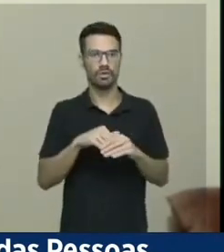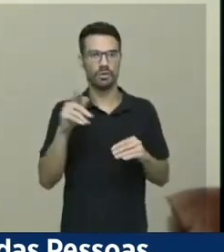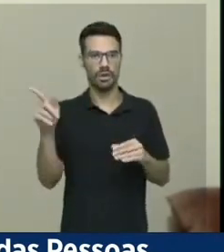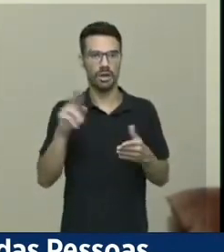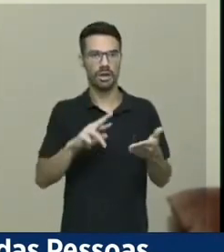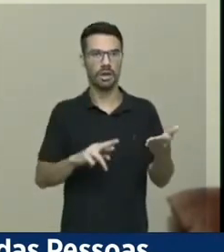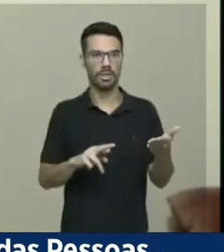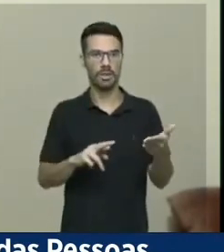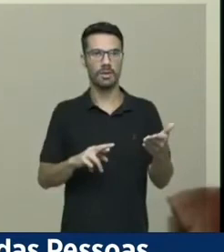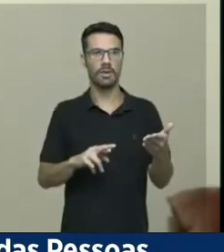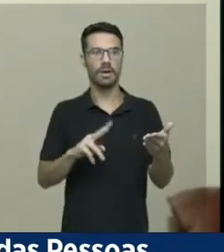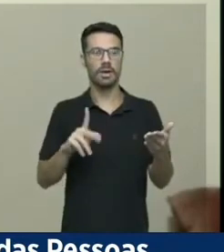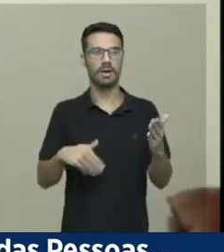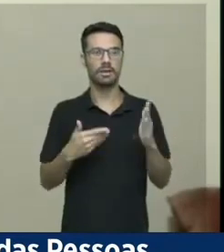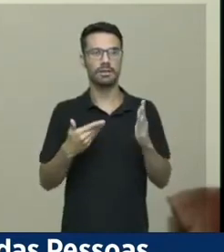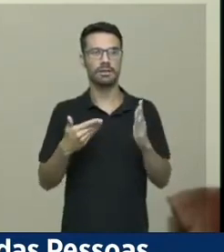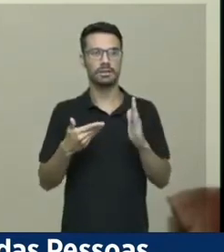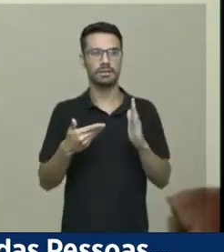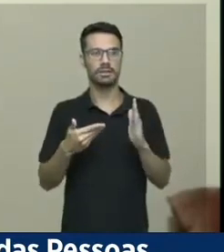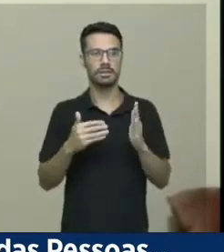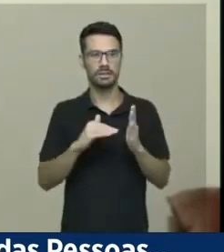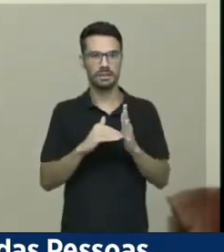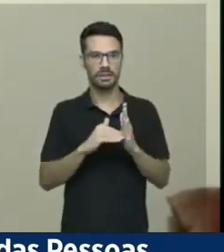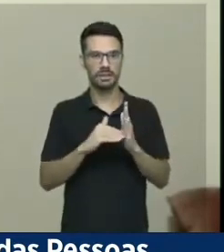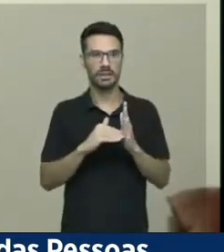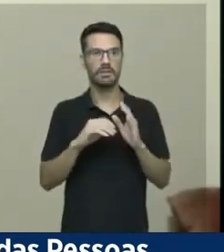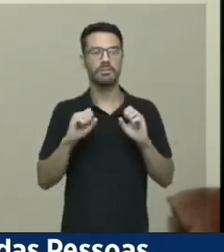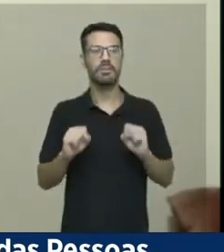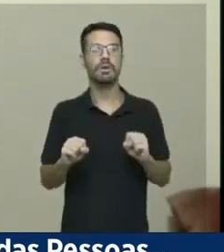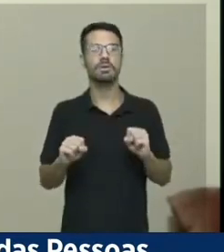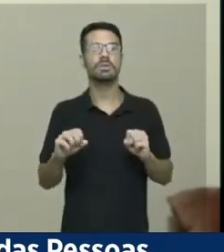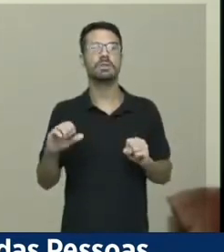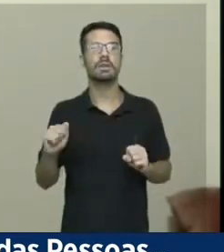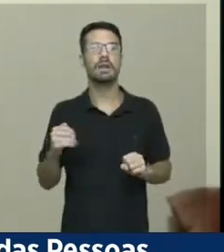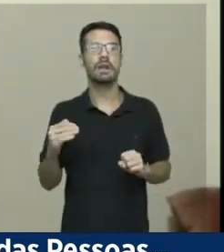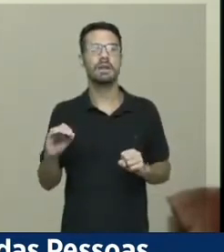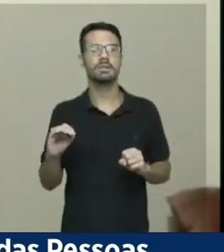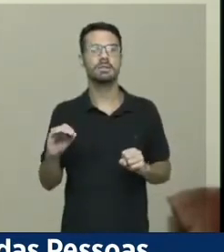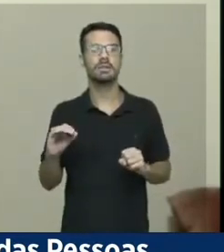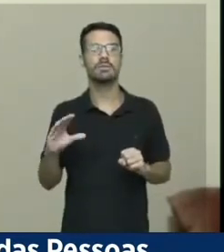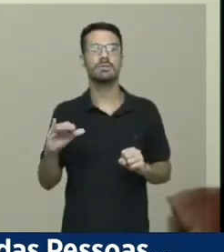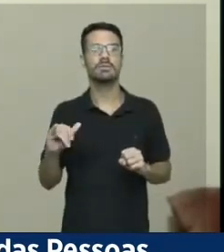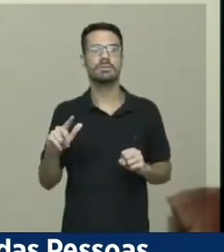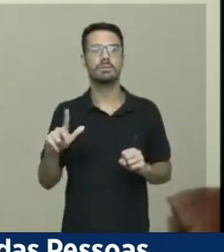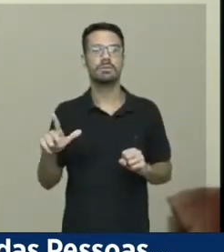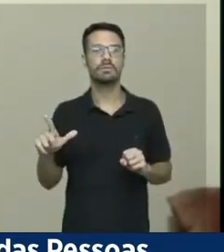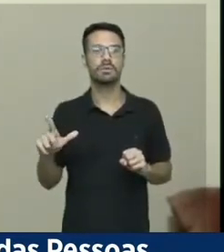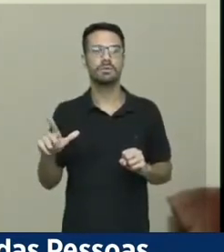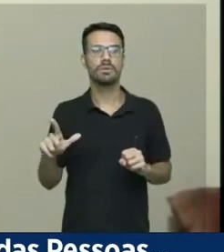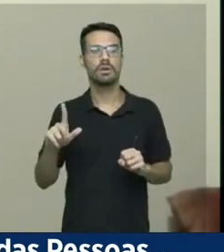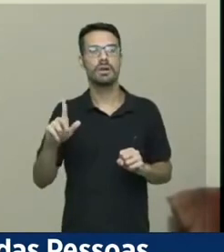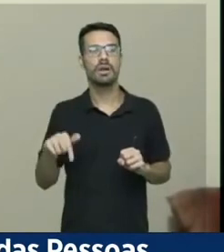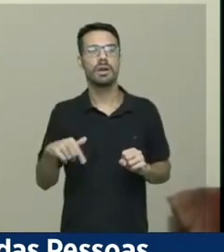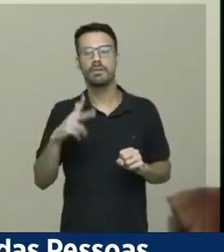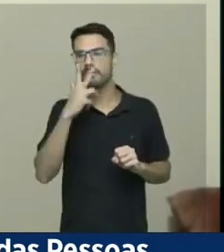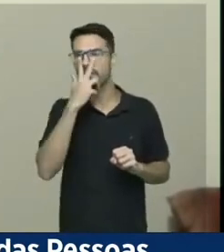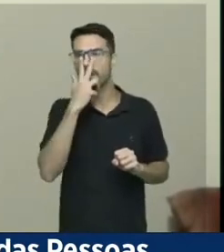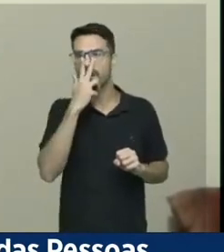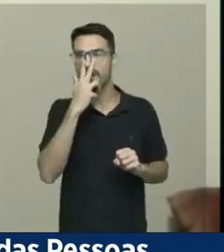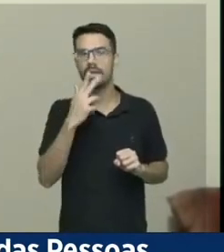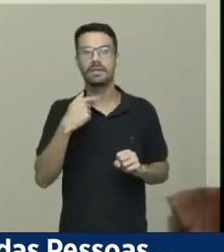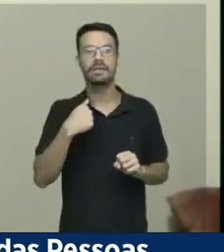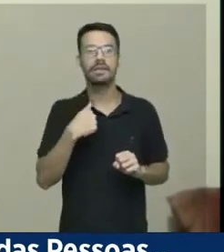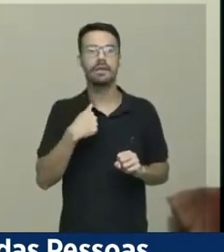Senado de que a solução pode ser buscada por ação civil pública, para mim, é subestimar a minha